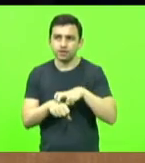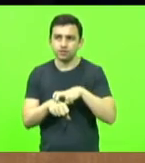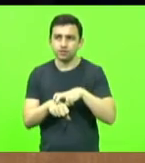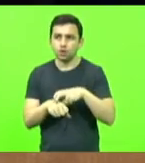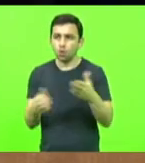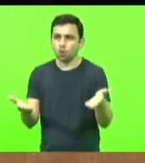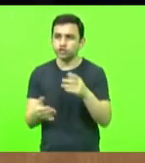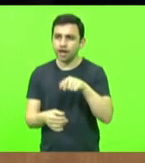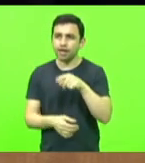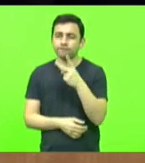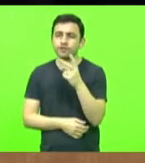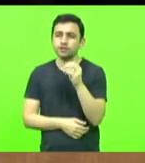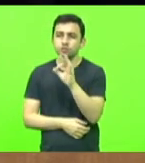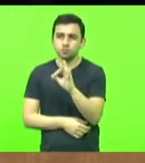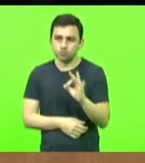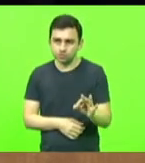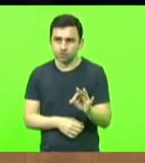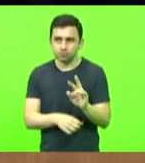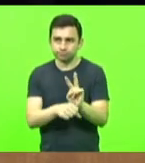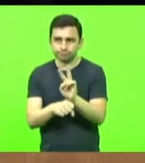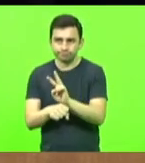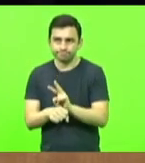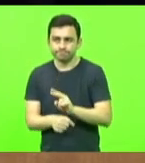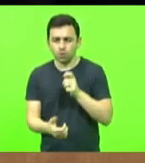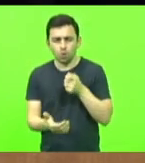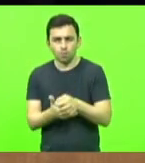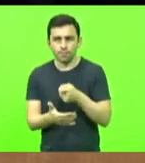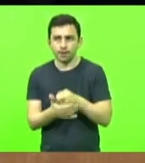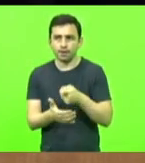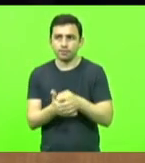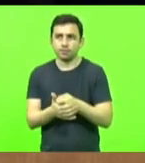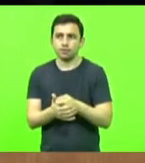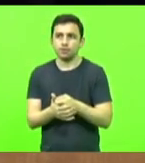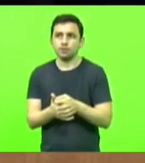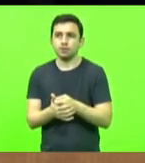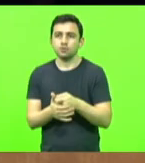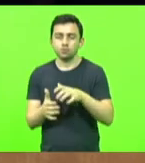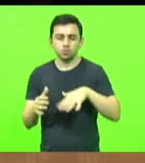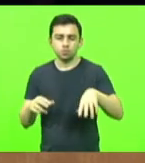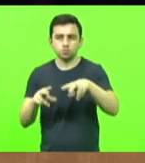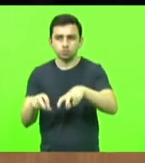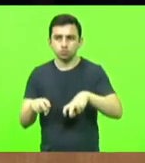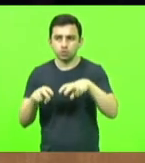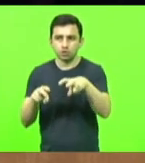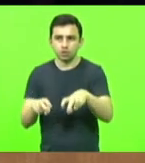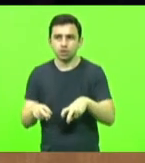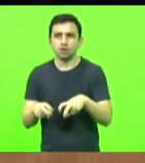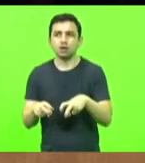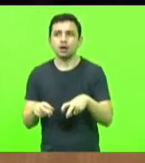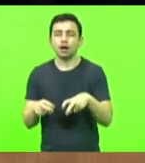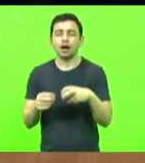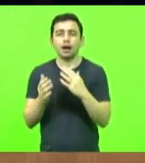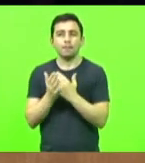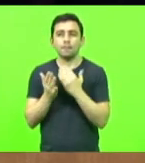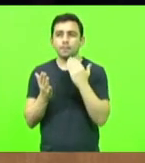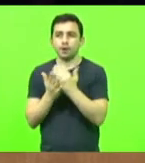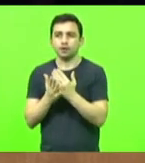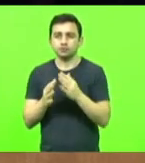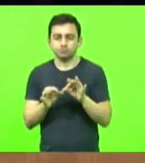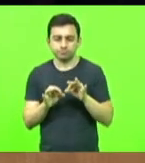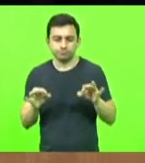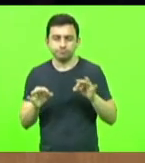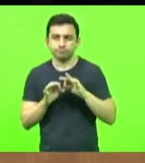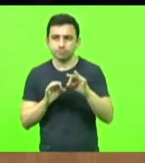% de preservação obrigatória em propriedades rurais que excedem o tamanho dos quatro